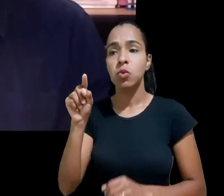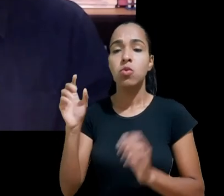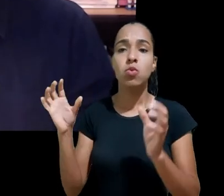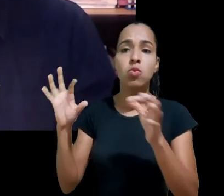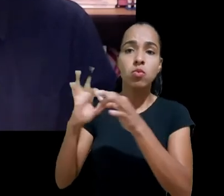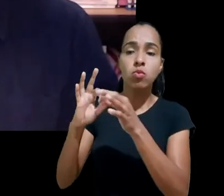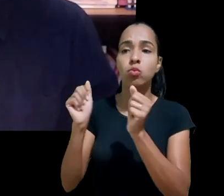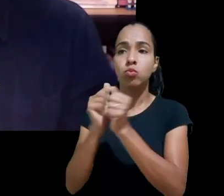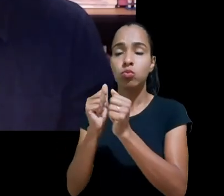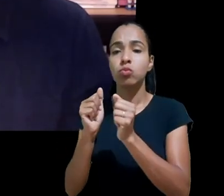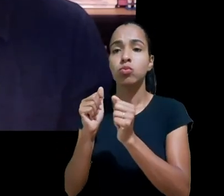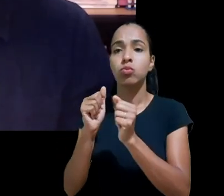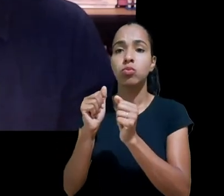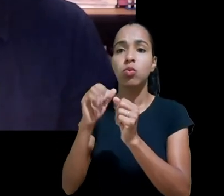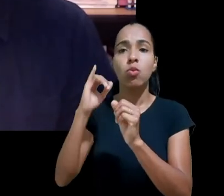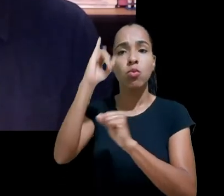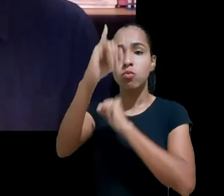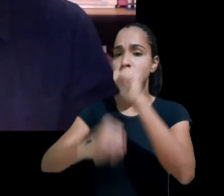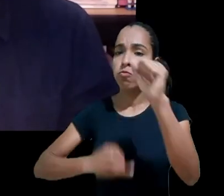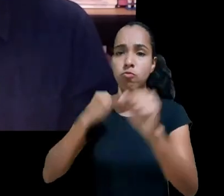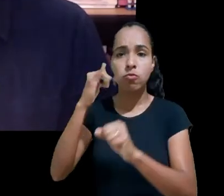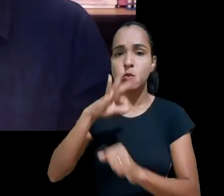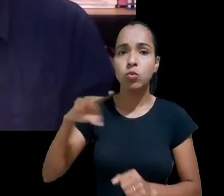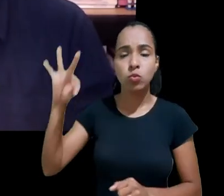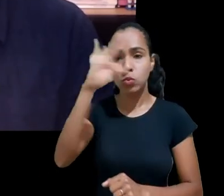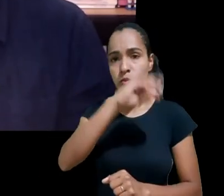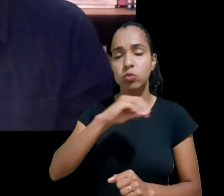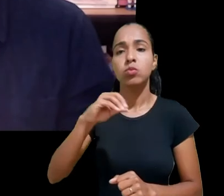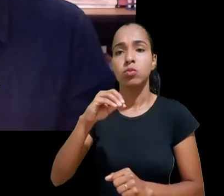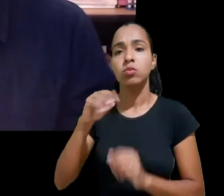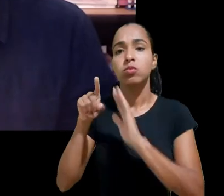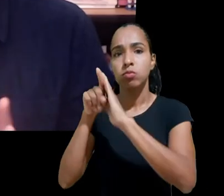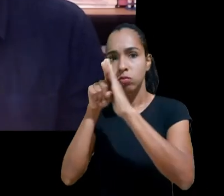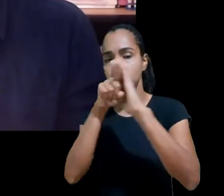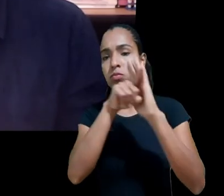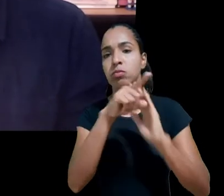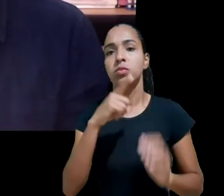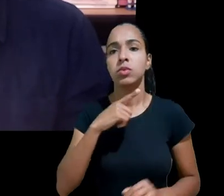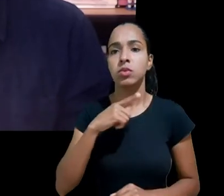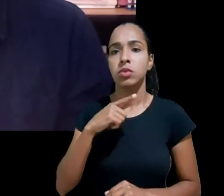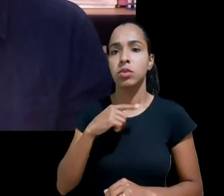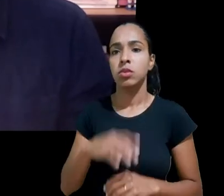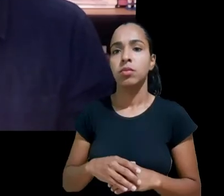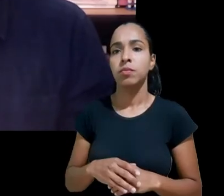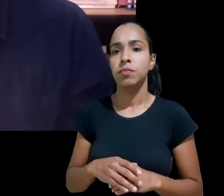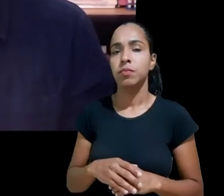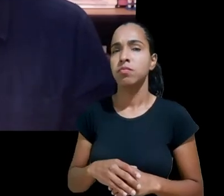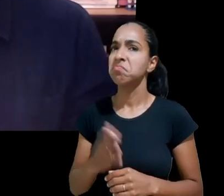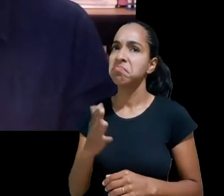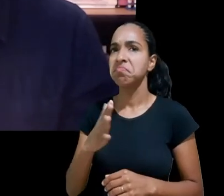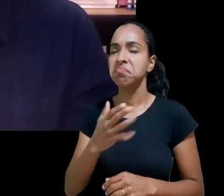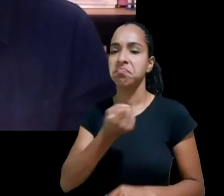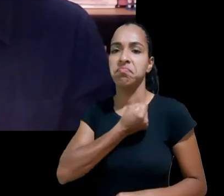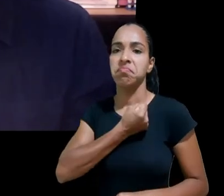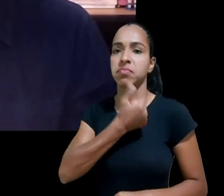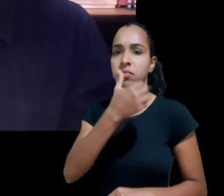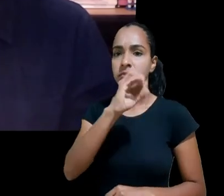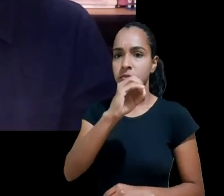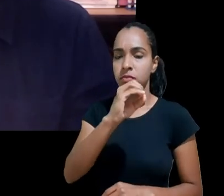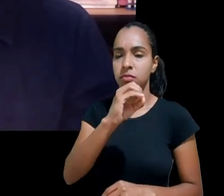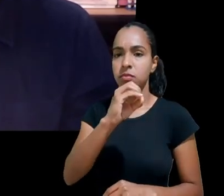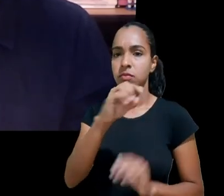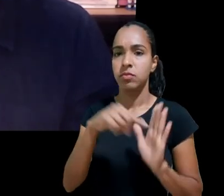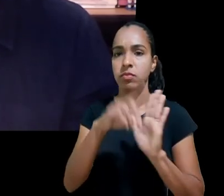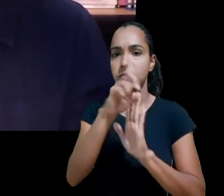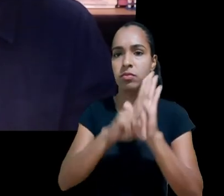e que inclui em seu princípio se não me engano é o número 10 os direitos de crianças e adolescentes